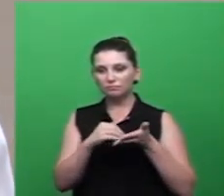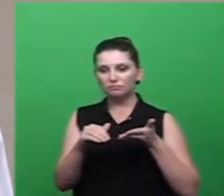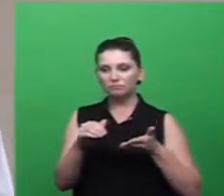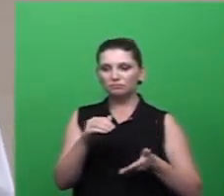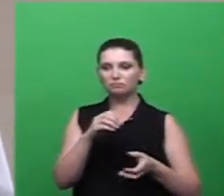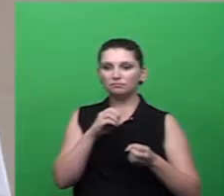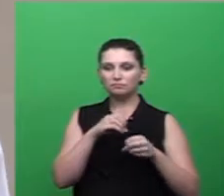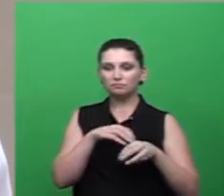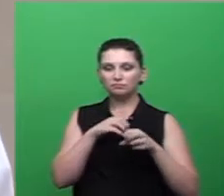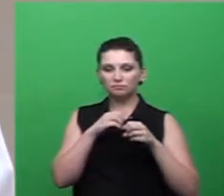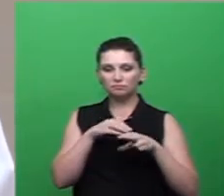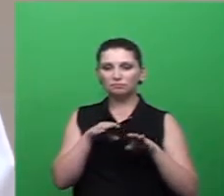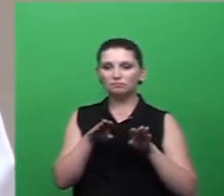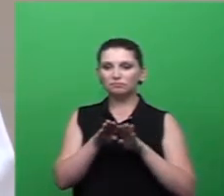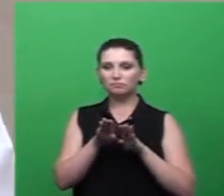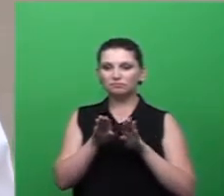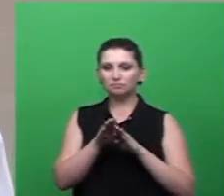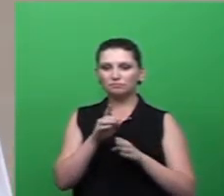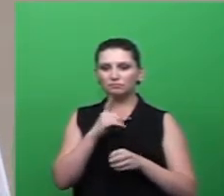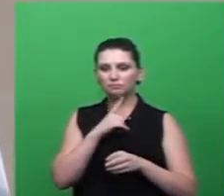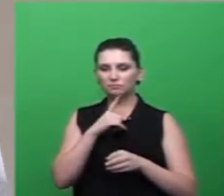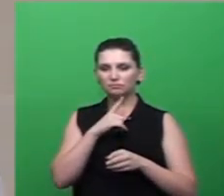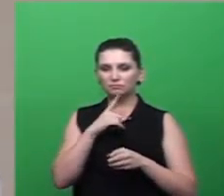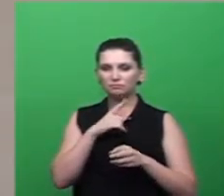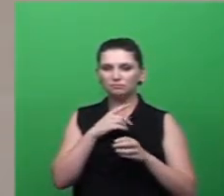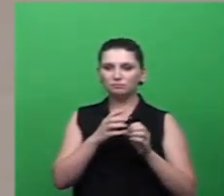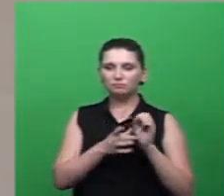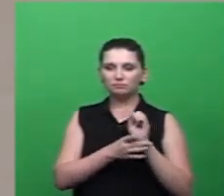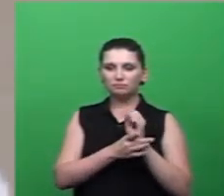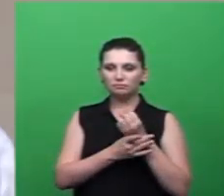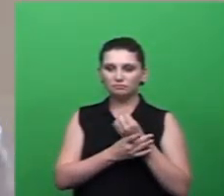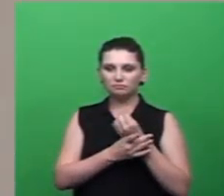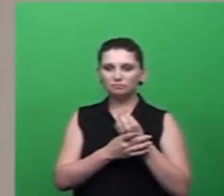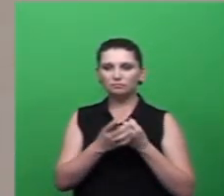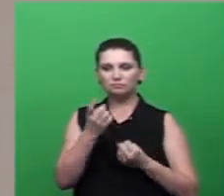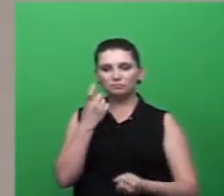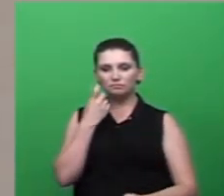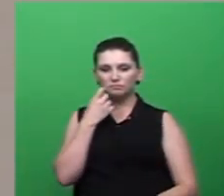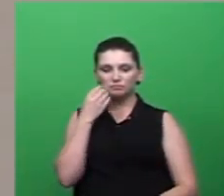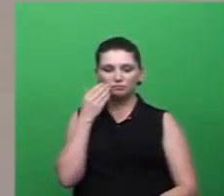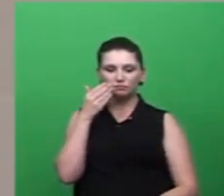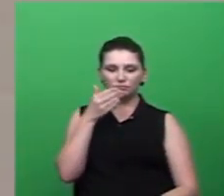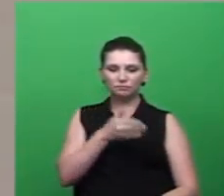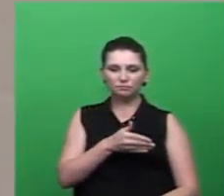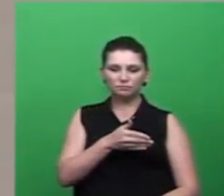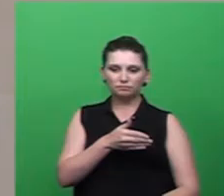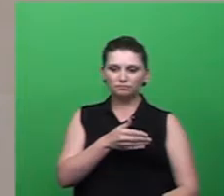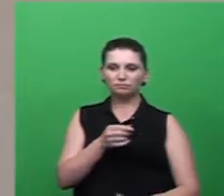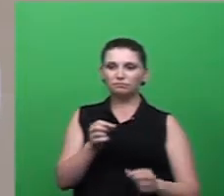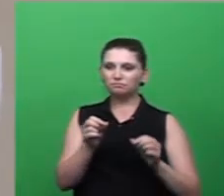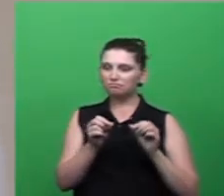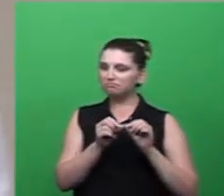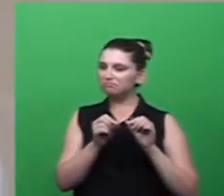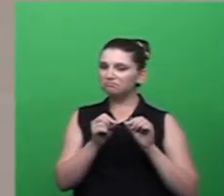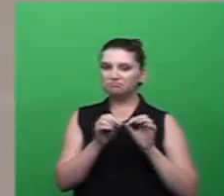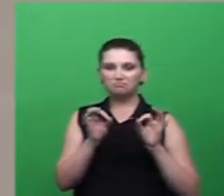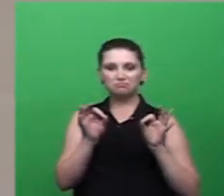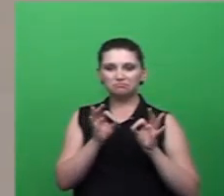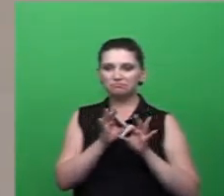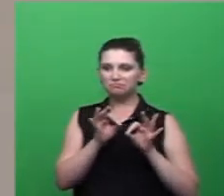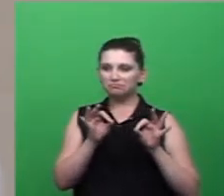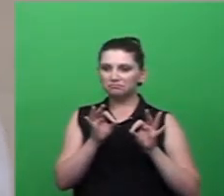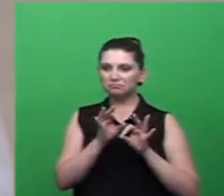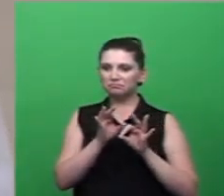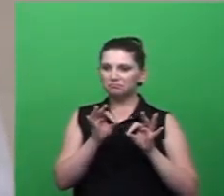a Rose e ela me garantiu que estaria sexta-feira eu estive de novo na escola não tinha sido feito nada lá eu quero crer que